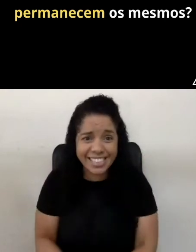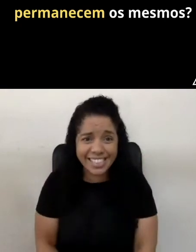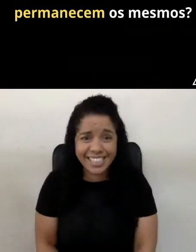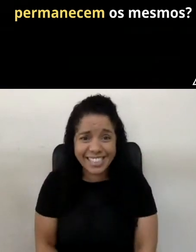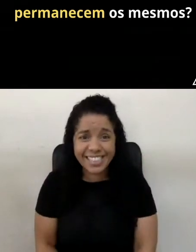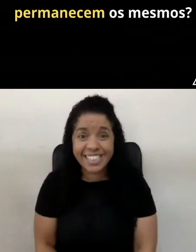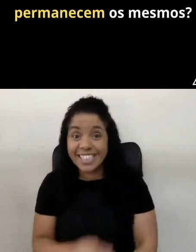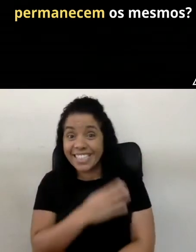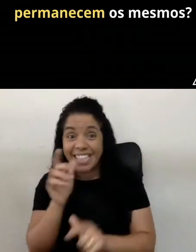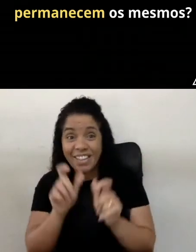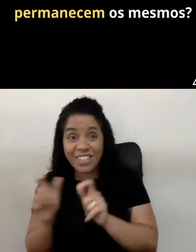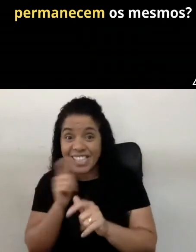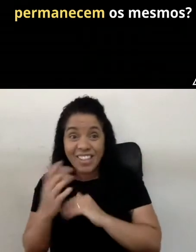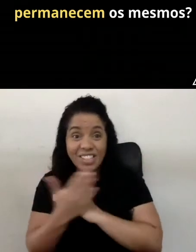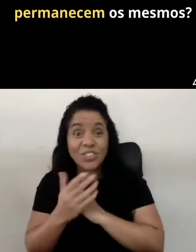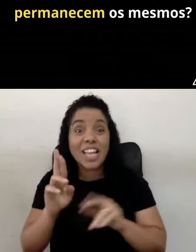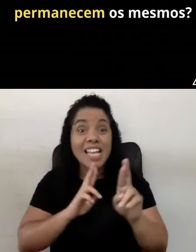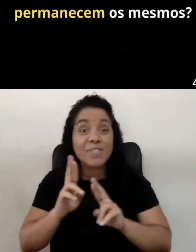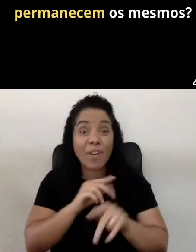Cadê vocês? Me ajudem aí.